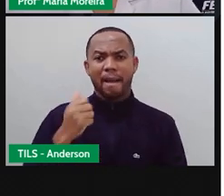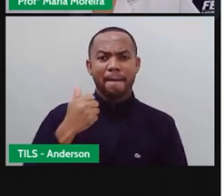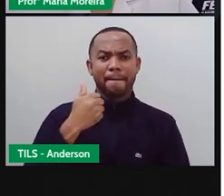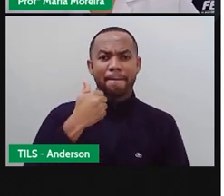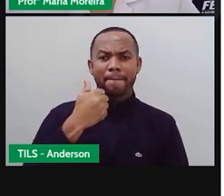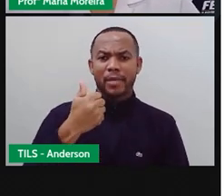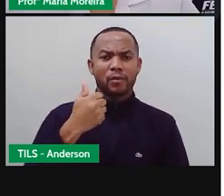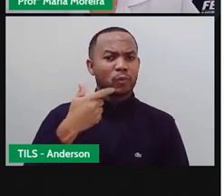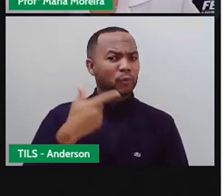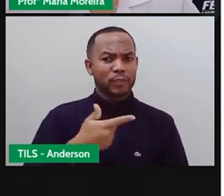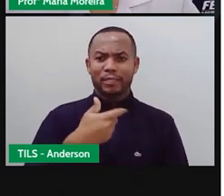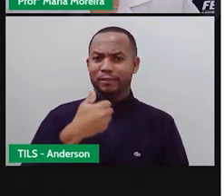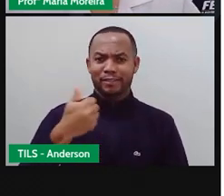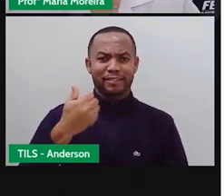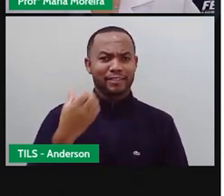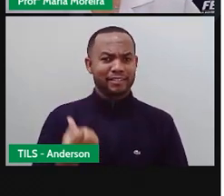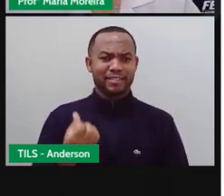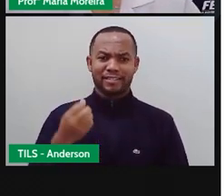Anderson? E aí, coragem?